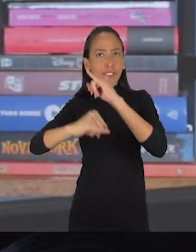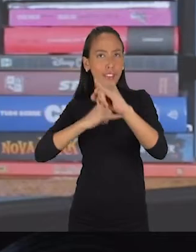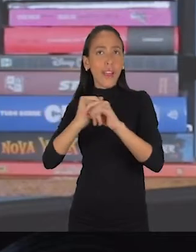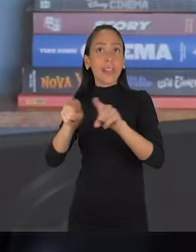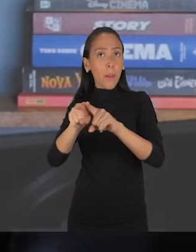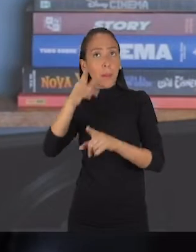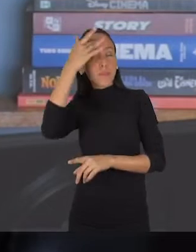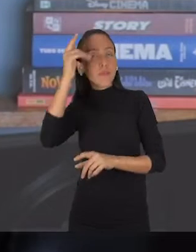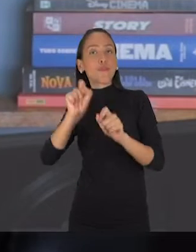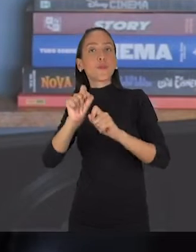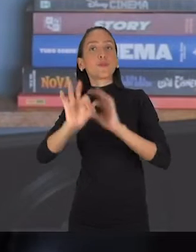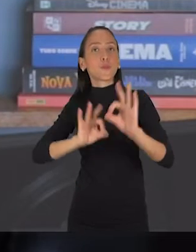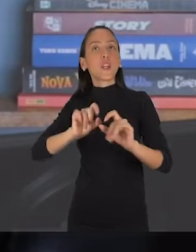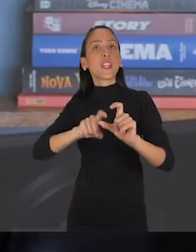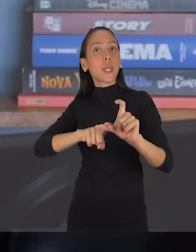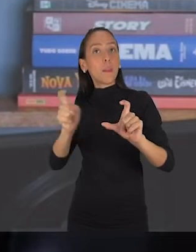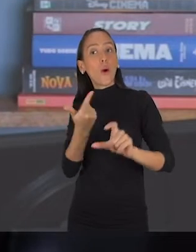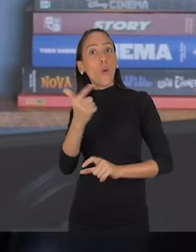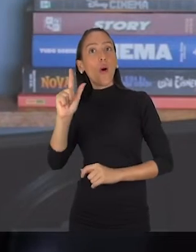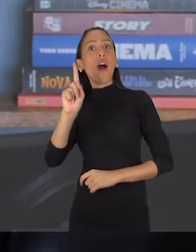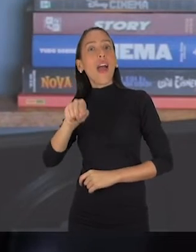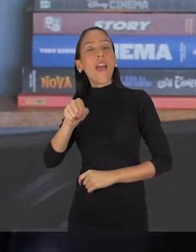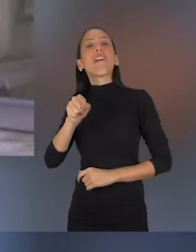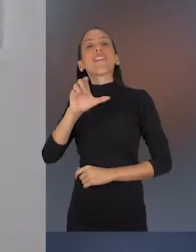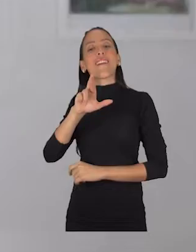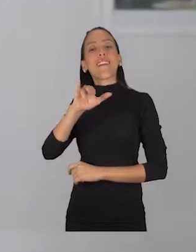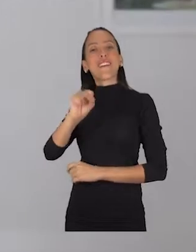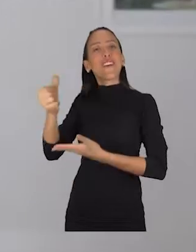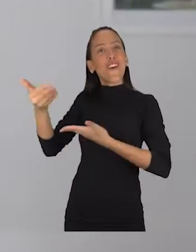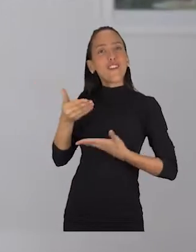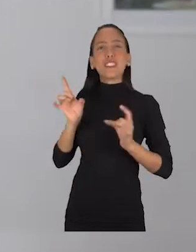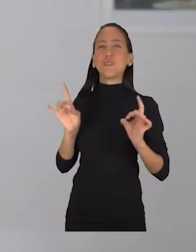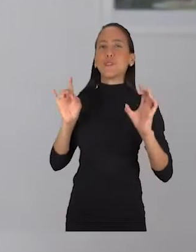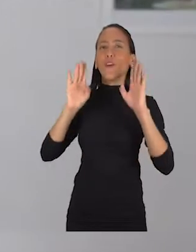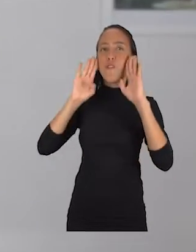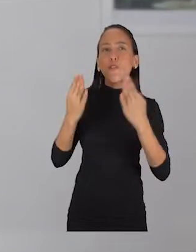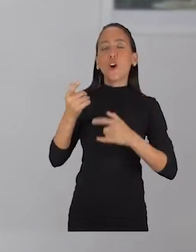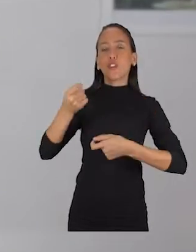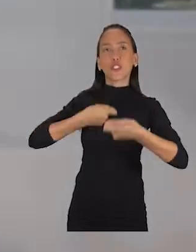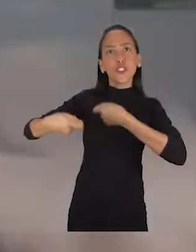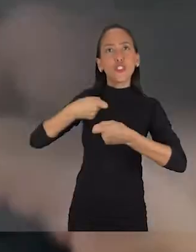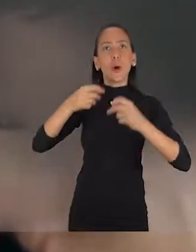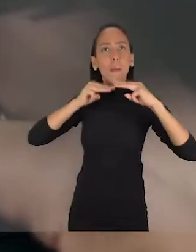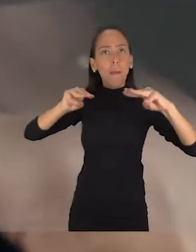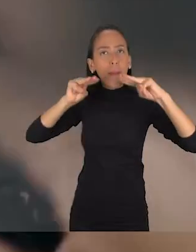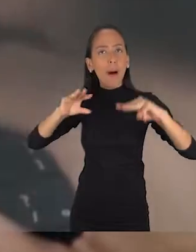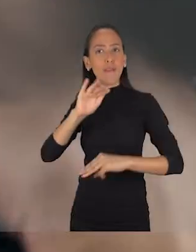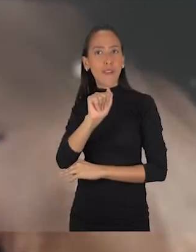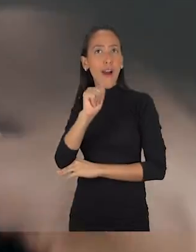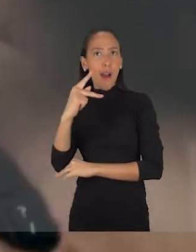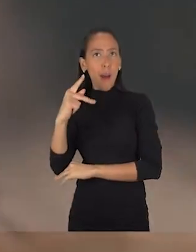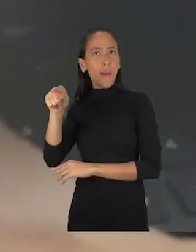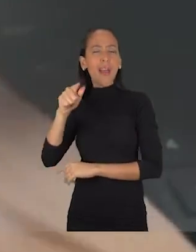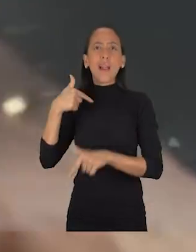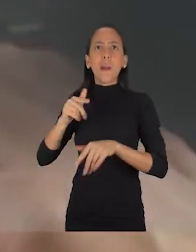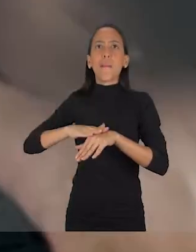independentes. Quem vai falar de assessoria de imprensa é a Cris Abreu. A Cris é especialista em gestão de marketing pela FAAP e trabalha há mais de 10